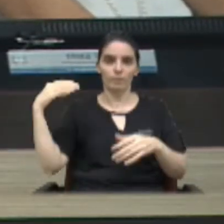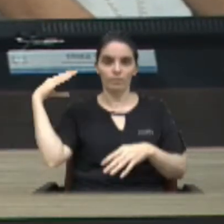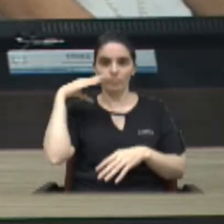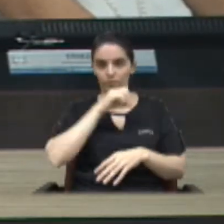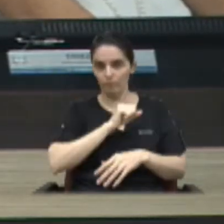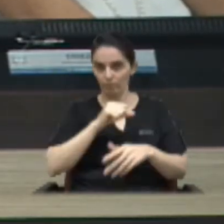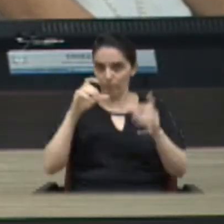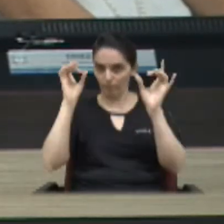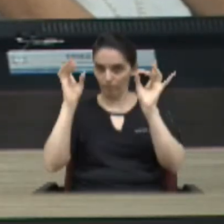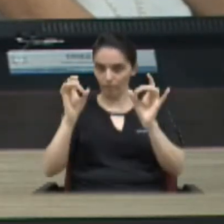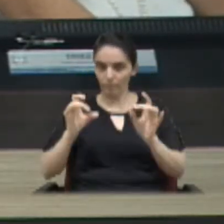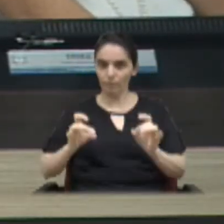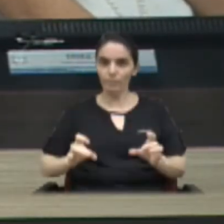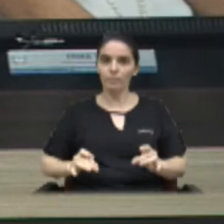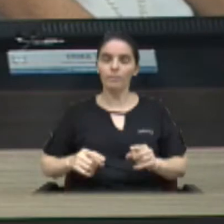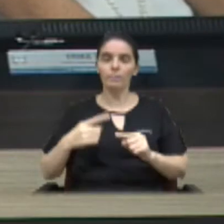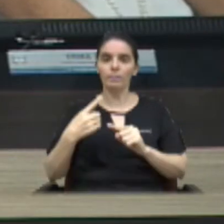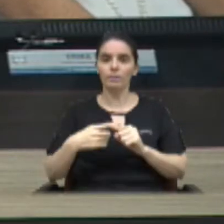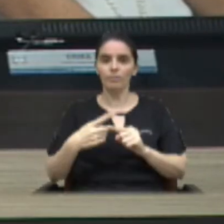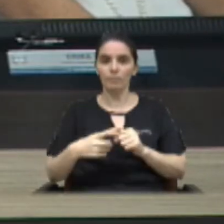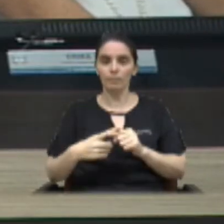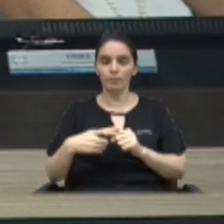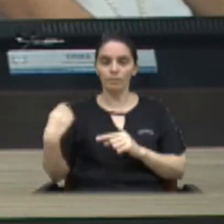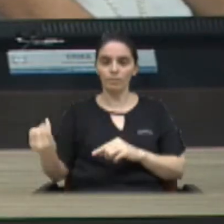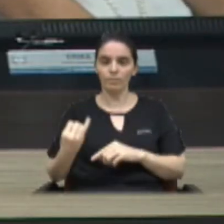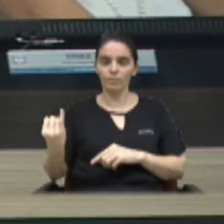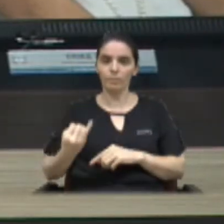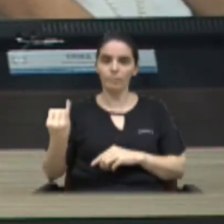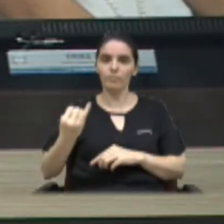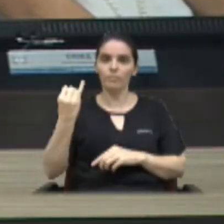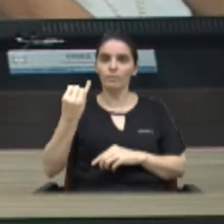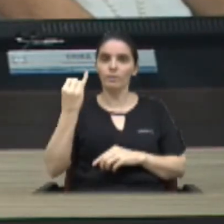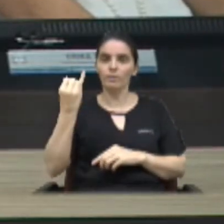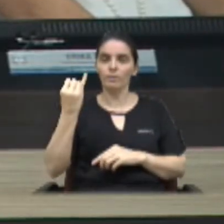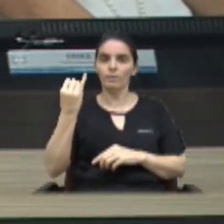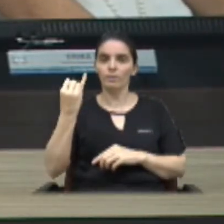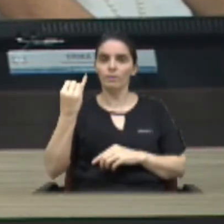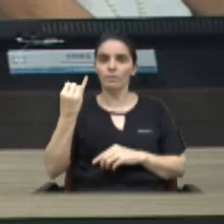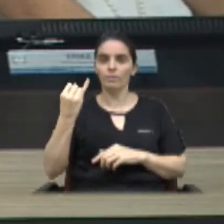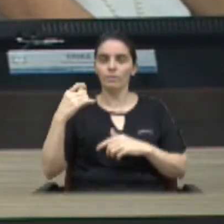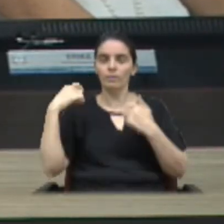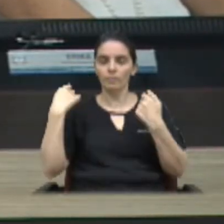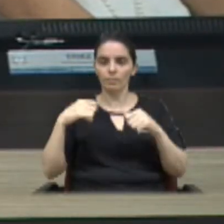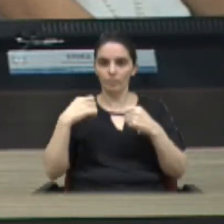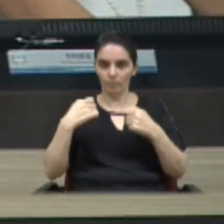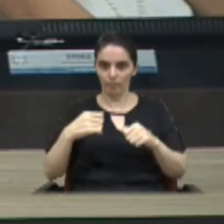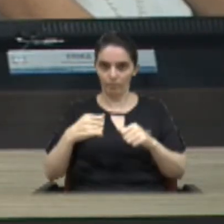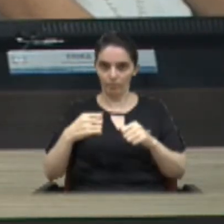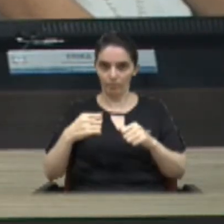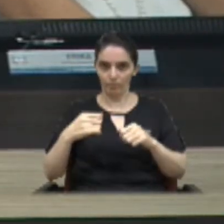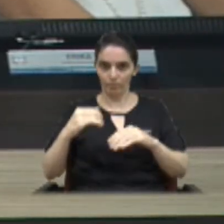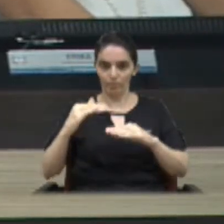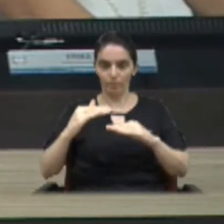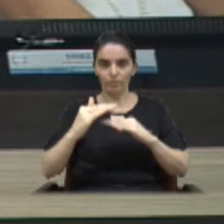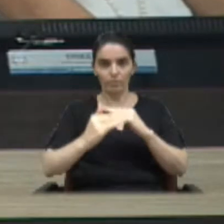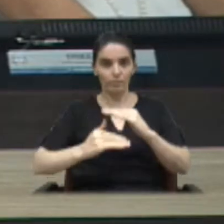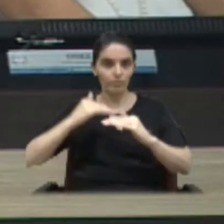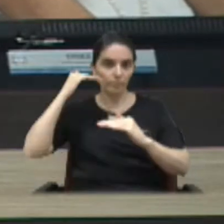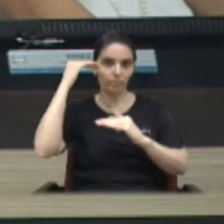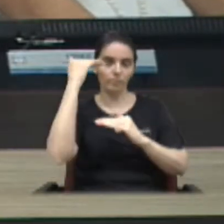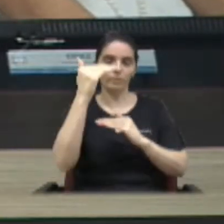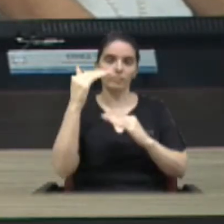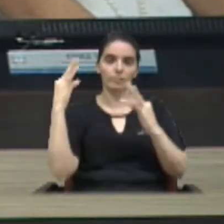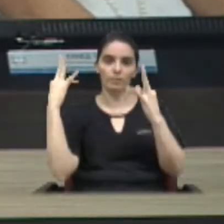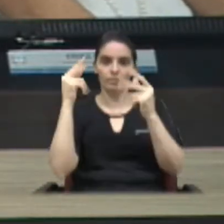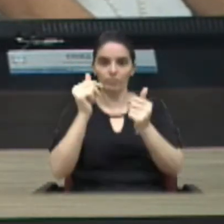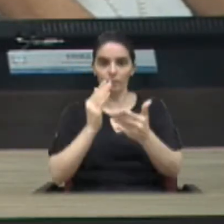especial de tramitação pois é matéria de relevante interesse público razão pela qual deve prescindir de uma aprovação célere